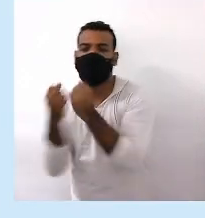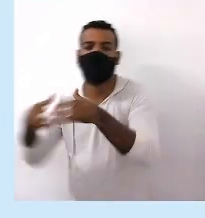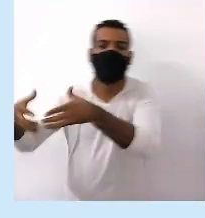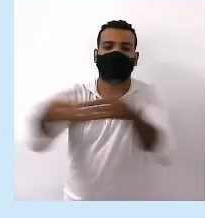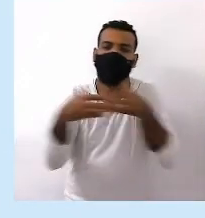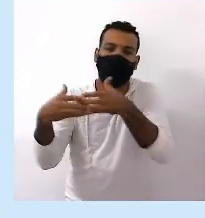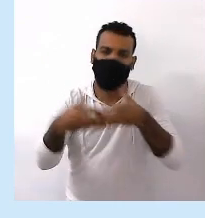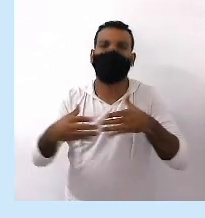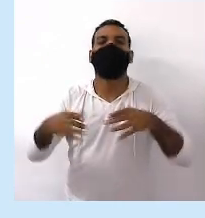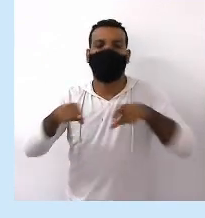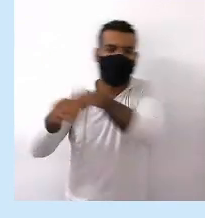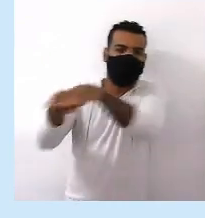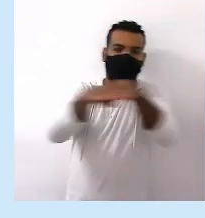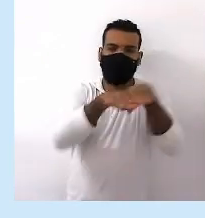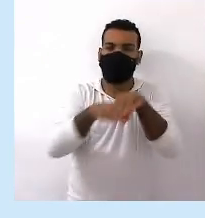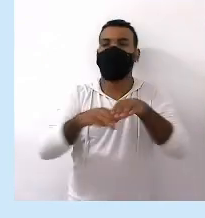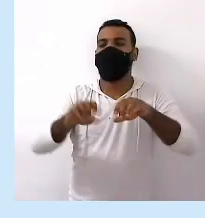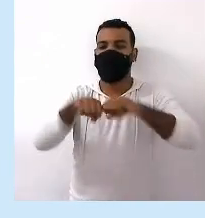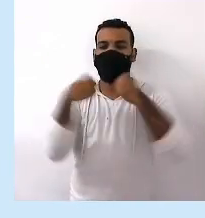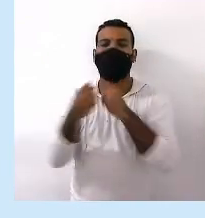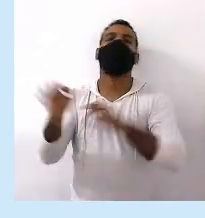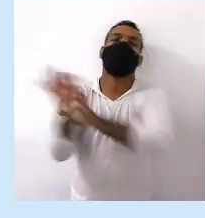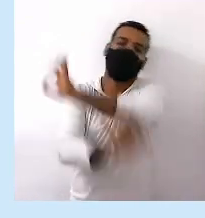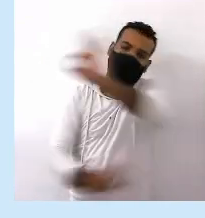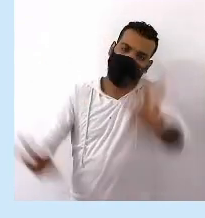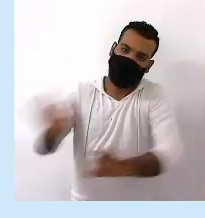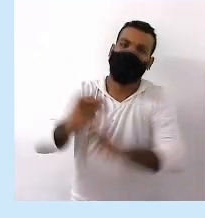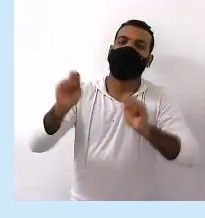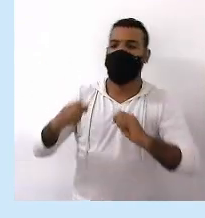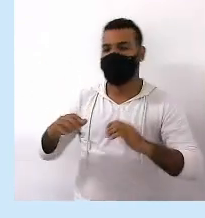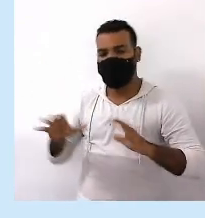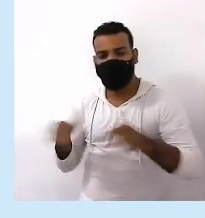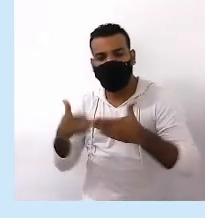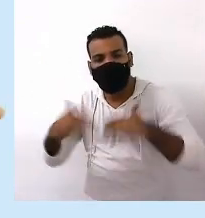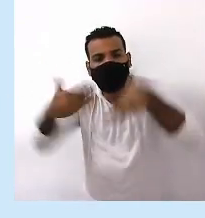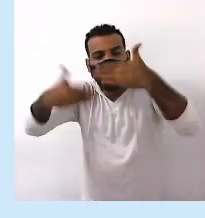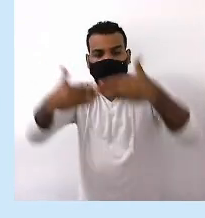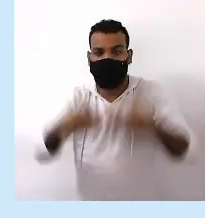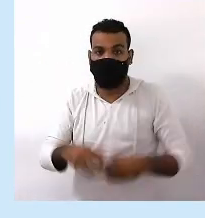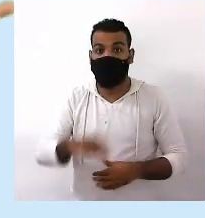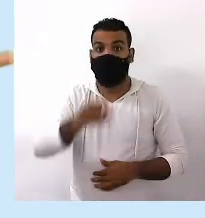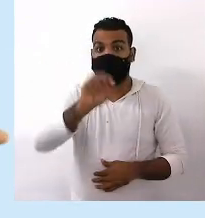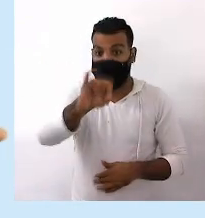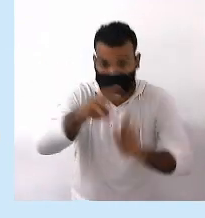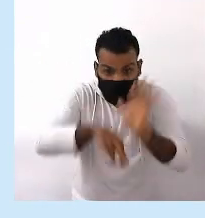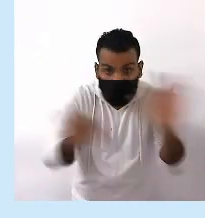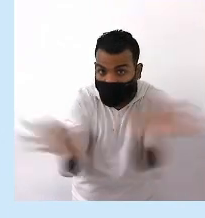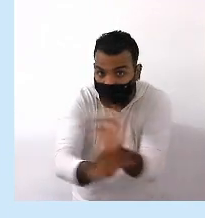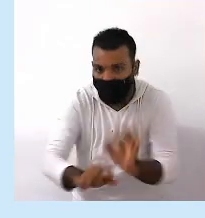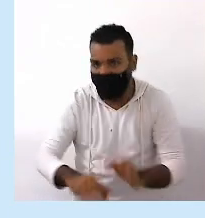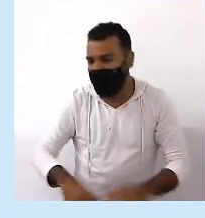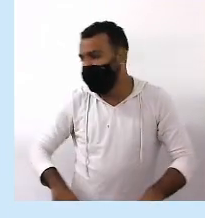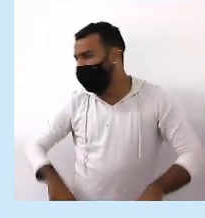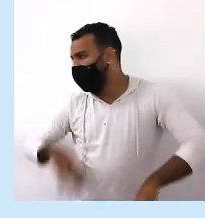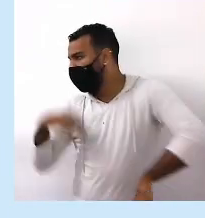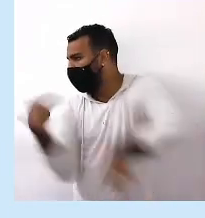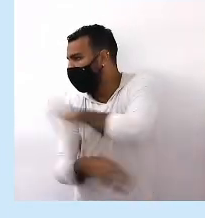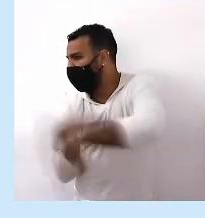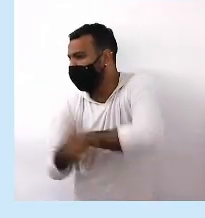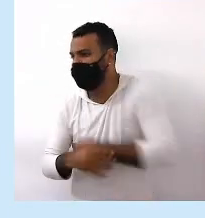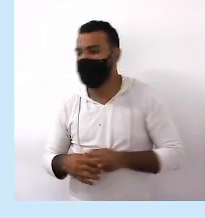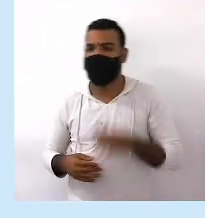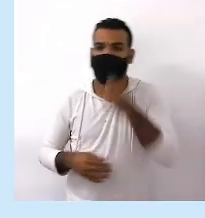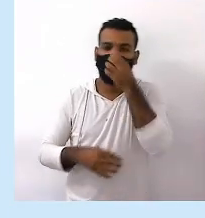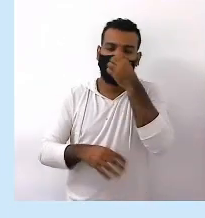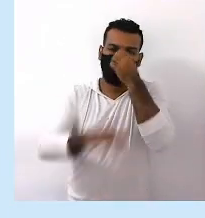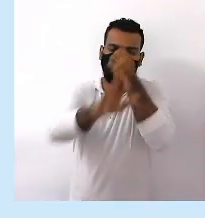de fato, uma sociedade organizada E que possa desenvolver-se Se não, seria uma bela de uma bagunça Você já percebeu,